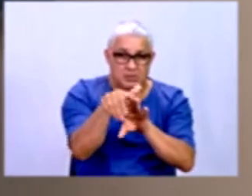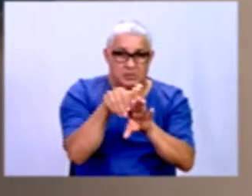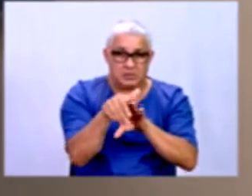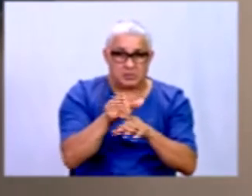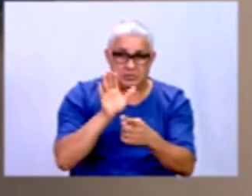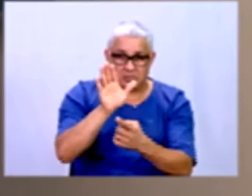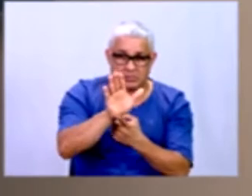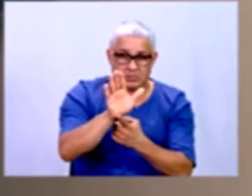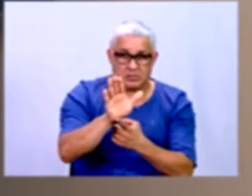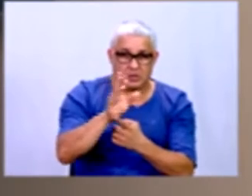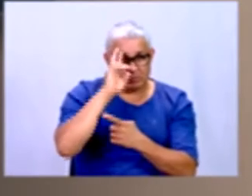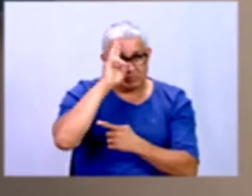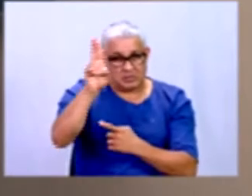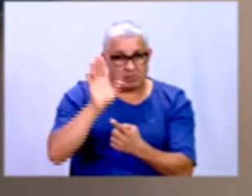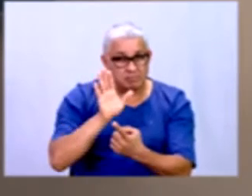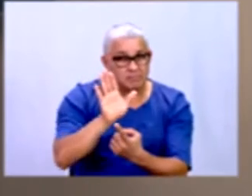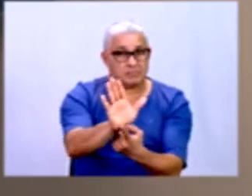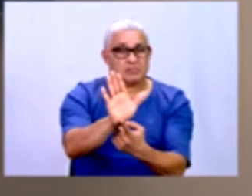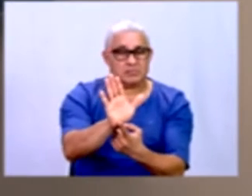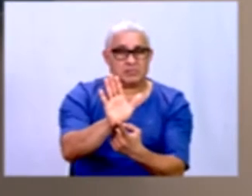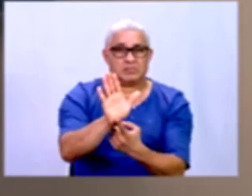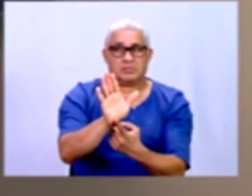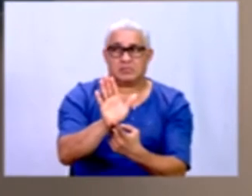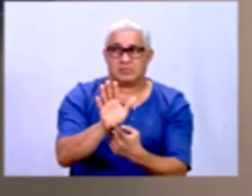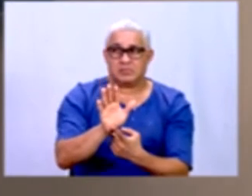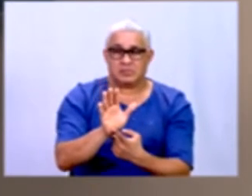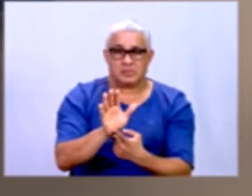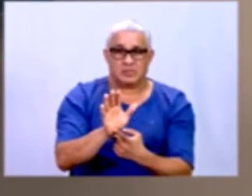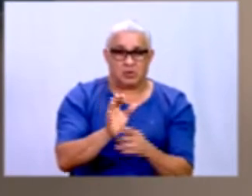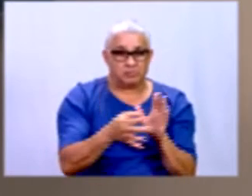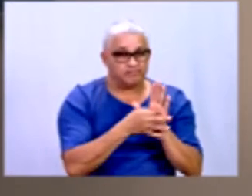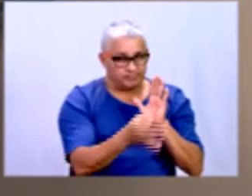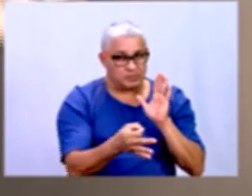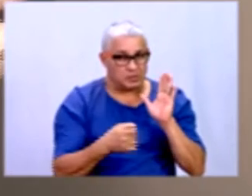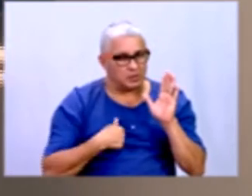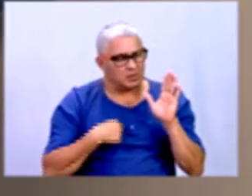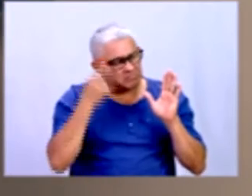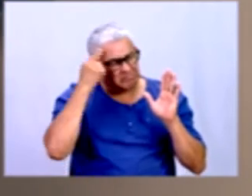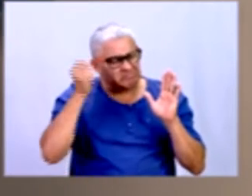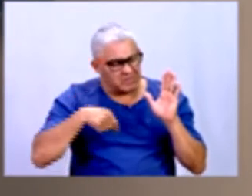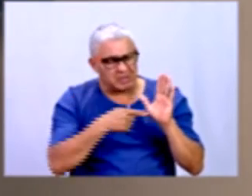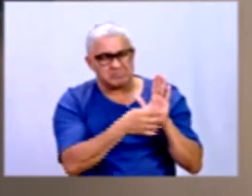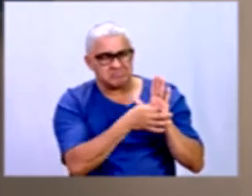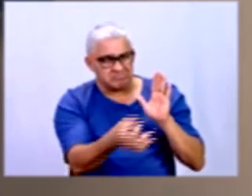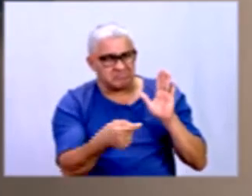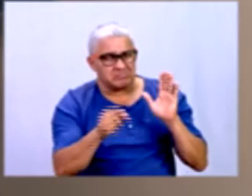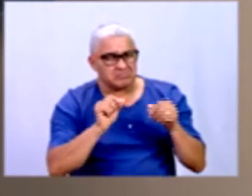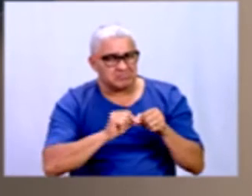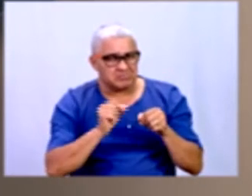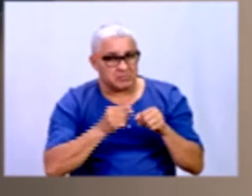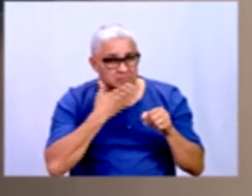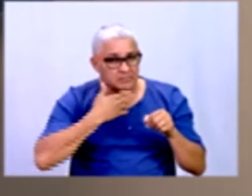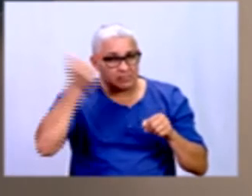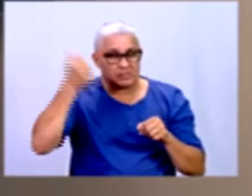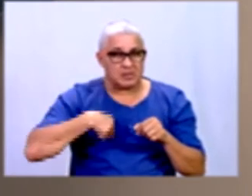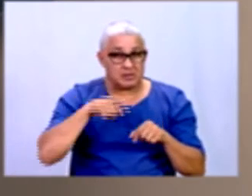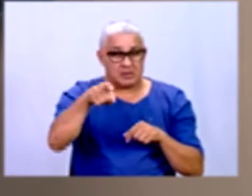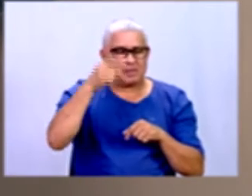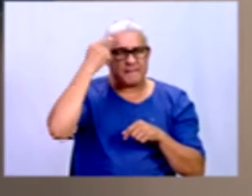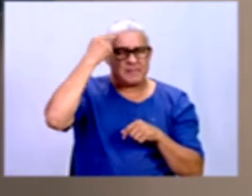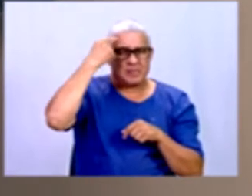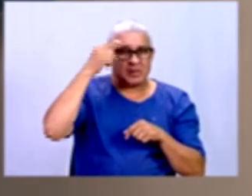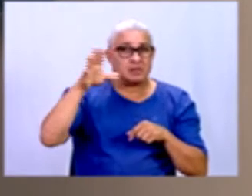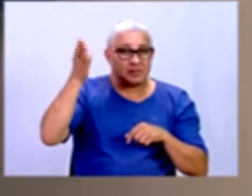um resultado para o teu chefe, já demonstra o resultado com uma opinião. Olha, eu acho que a gente poderia fazer isso para melhorar. Para ele não imaginar, ele sabe